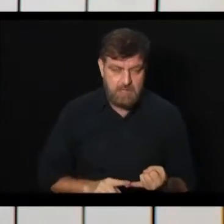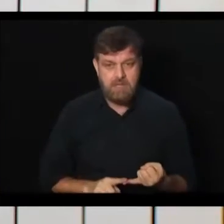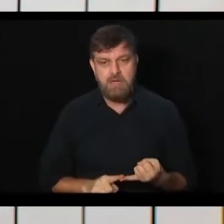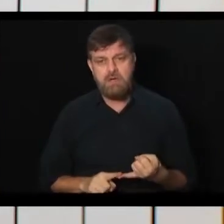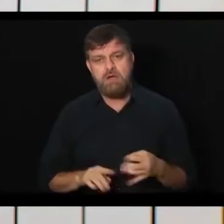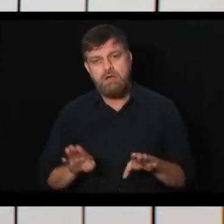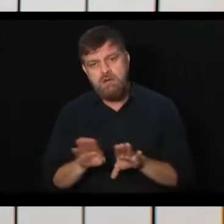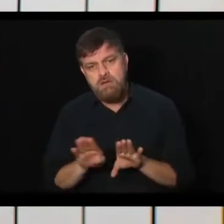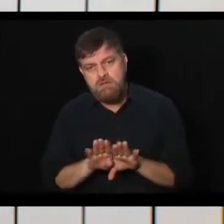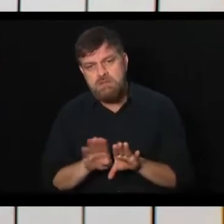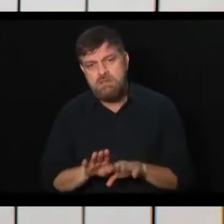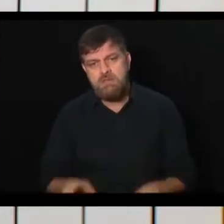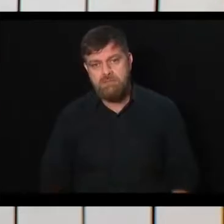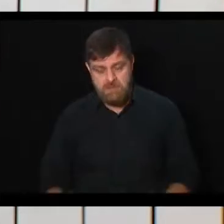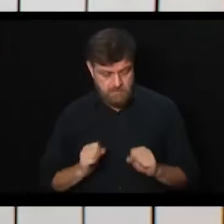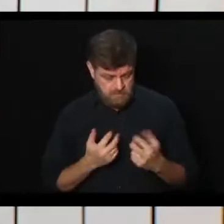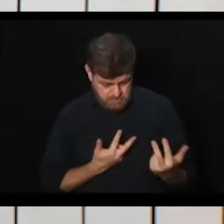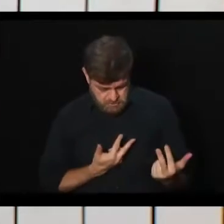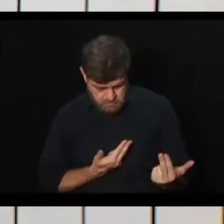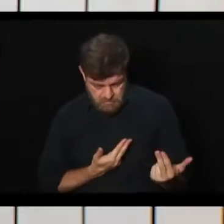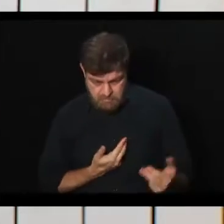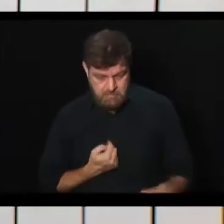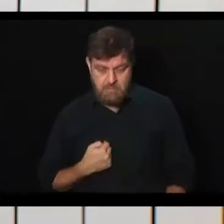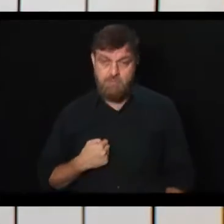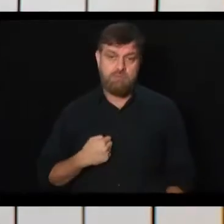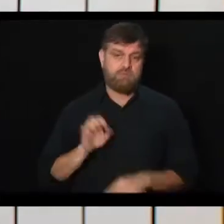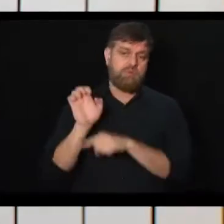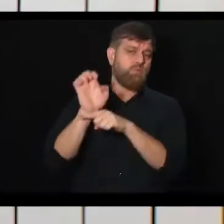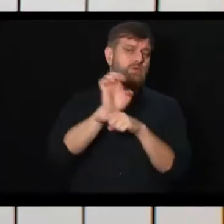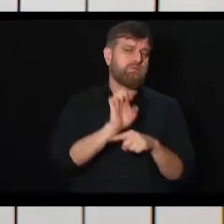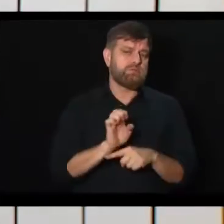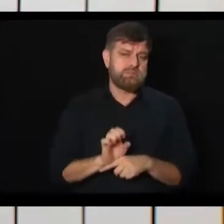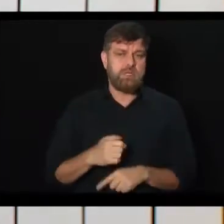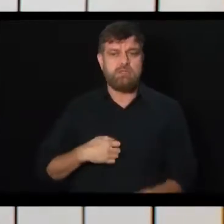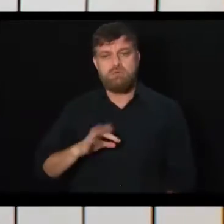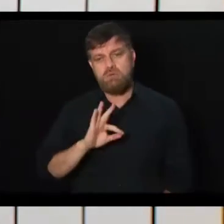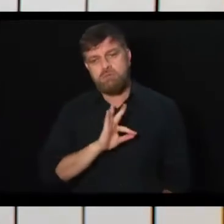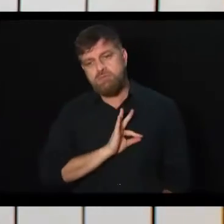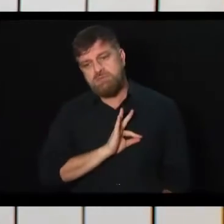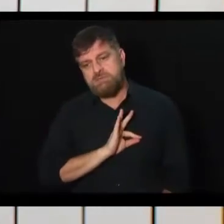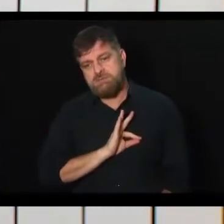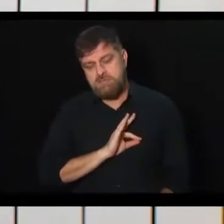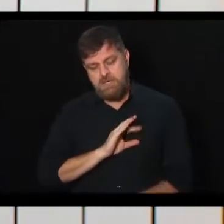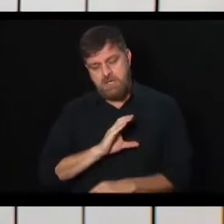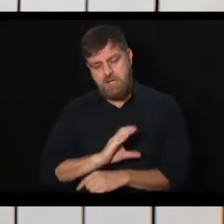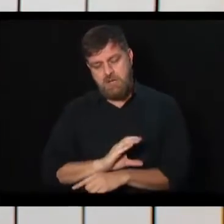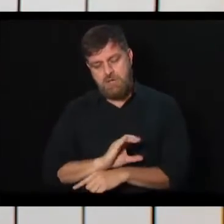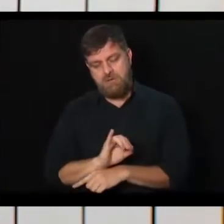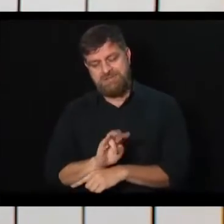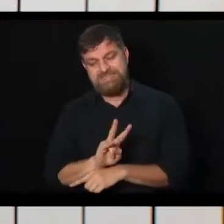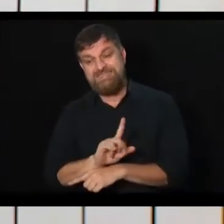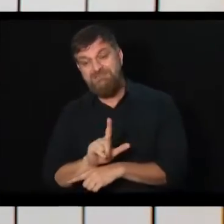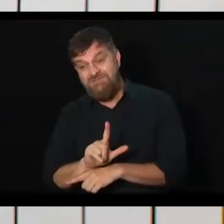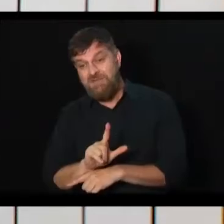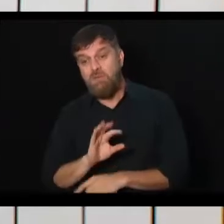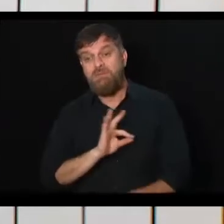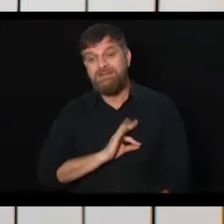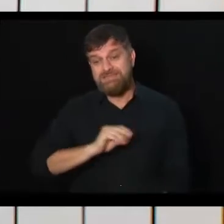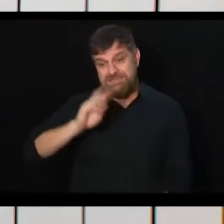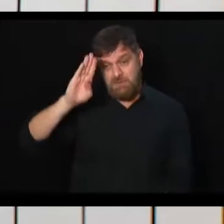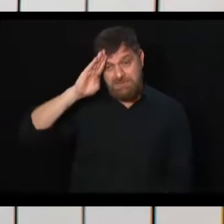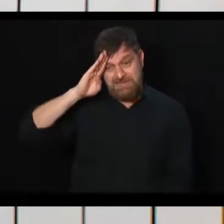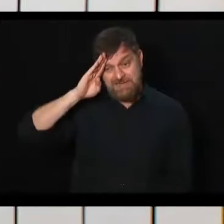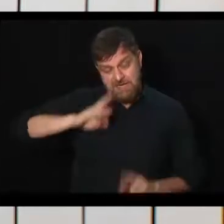também seguir... Ou ele pode falar, não, no meu estado, o policial civil, o policial militar vai ser